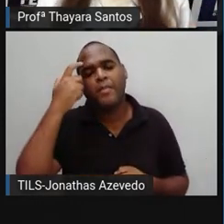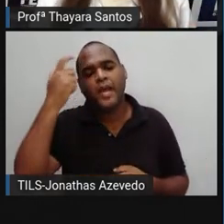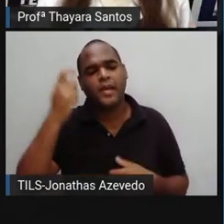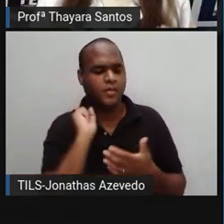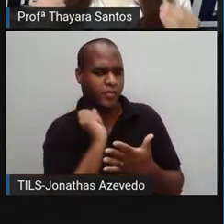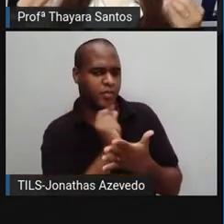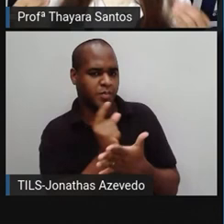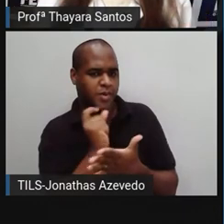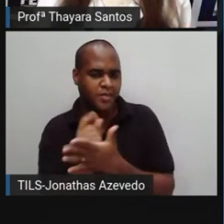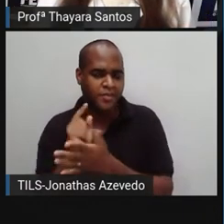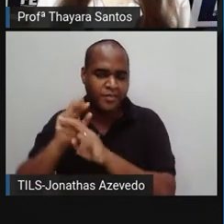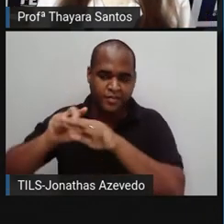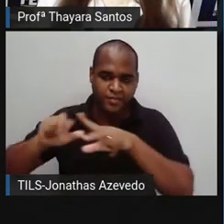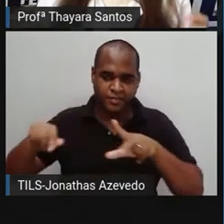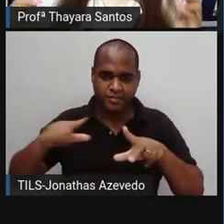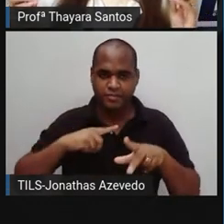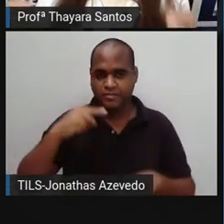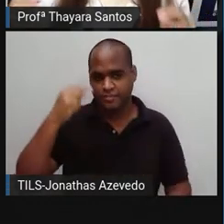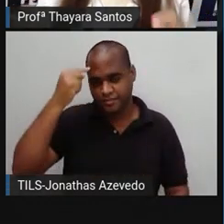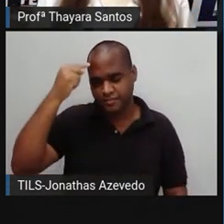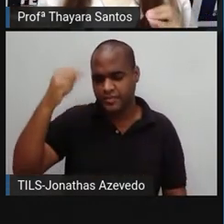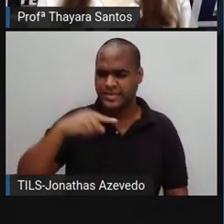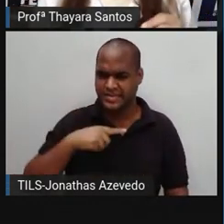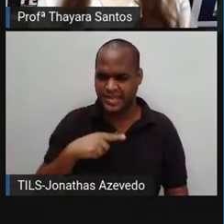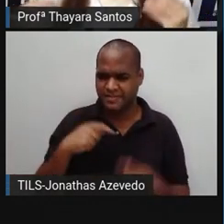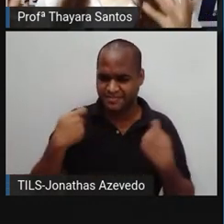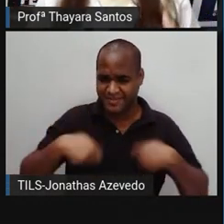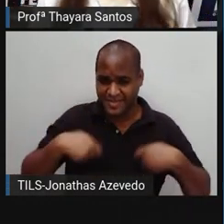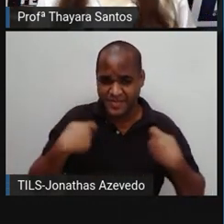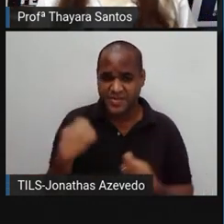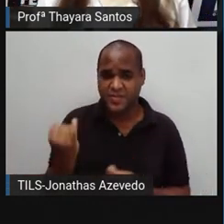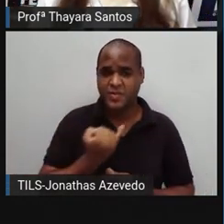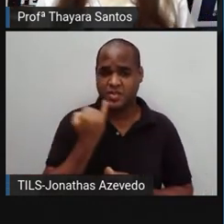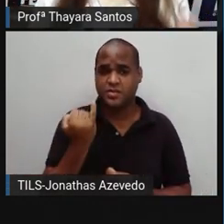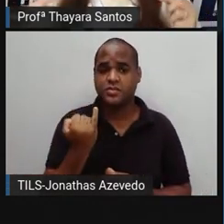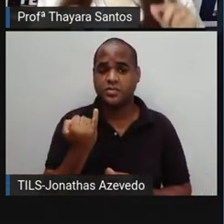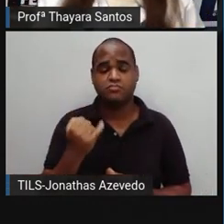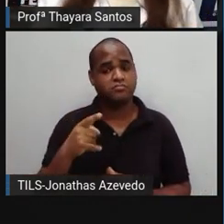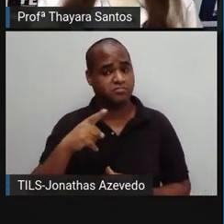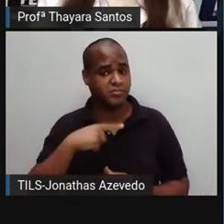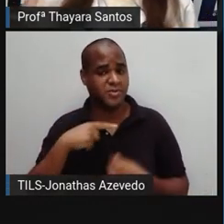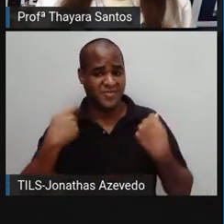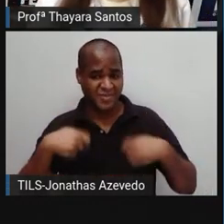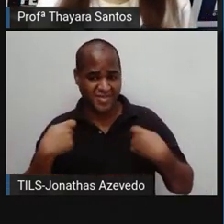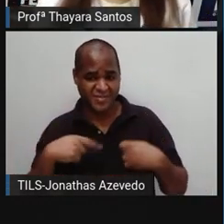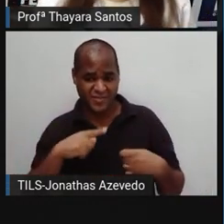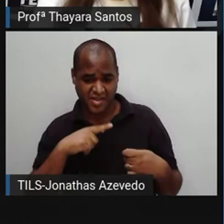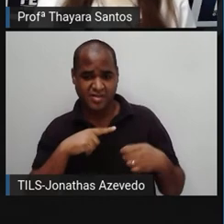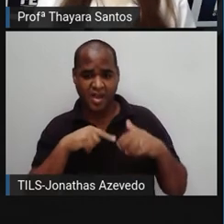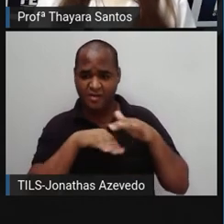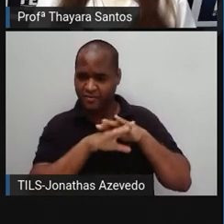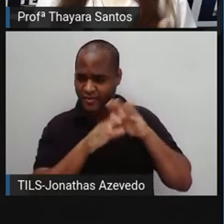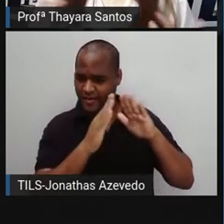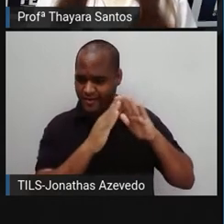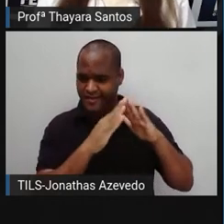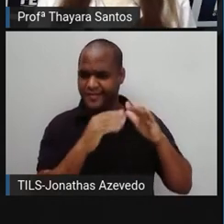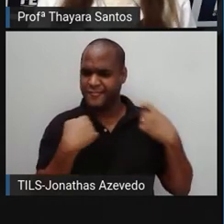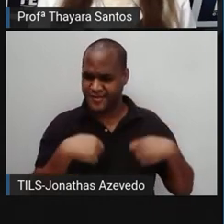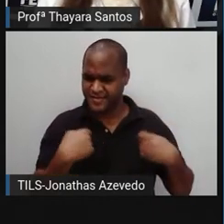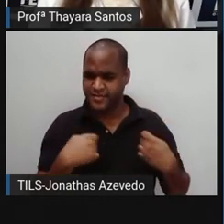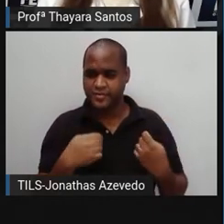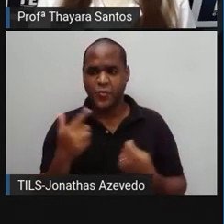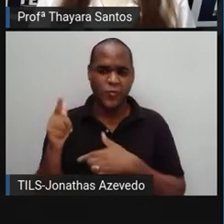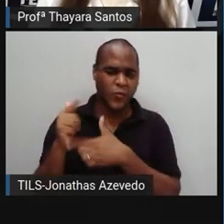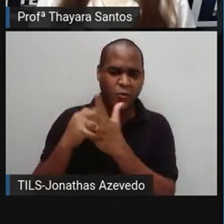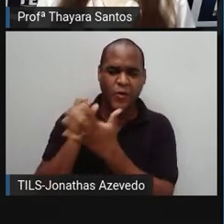qualquer produto, eu tenho que pensar, será que eu realmente estou precisando disso? Será que aquilo que eu tenho já não me serve bem? Então, isso é uma